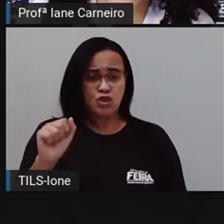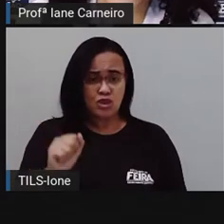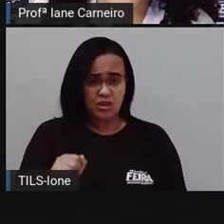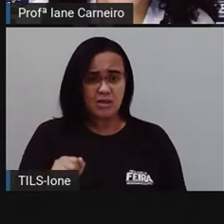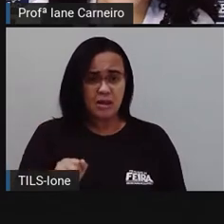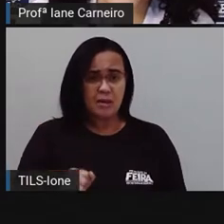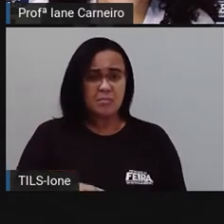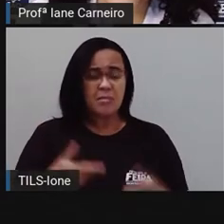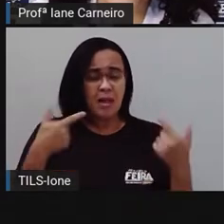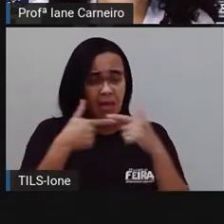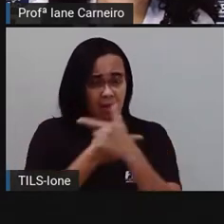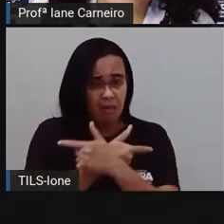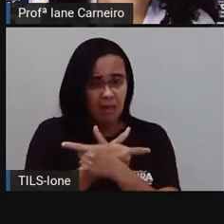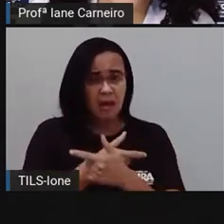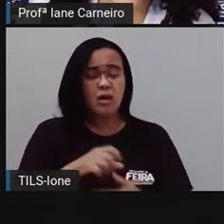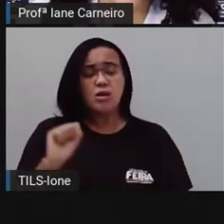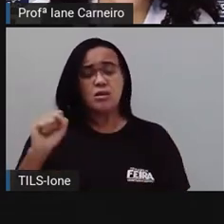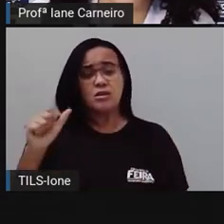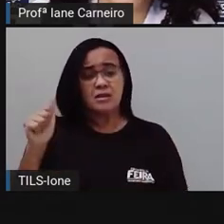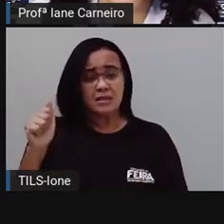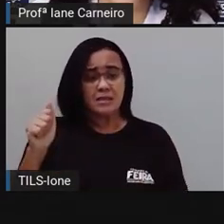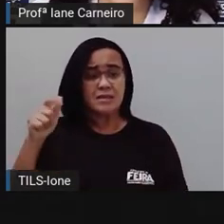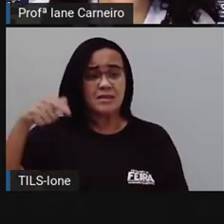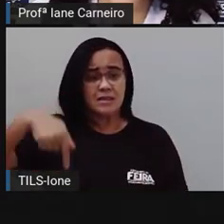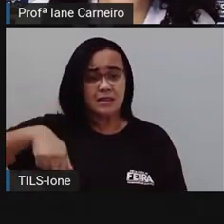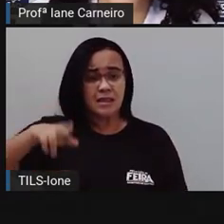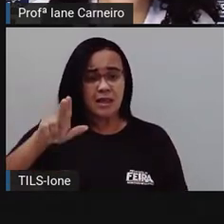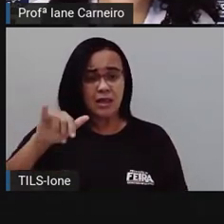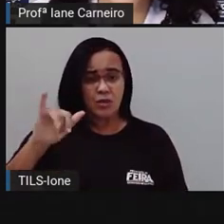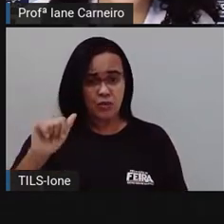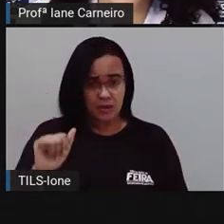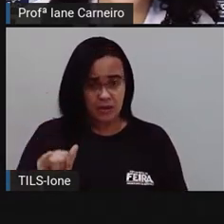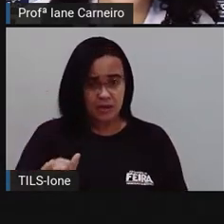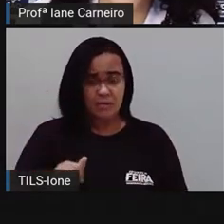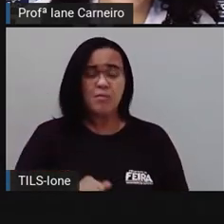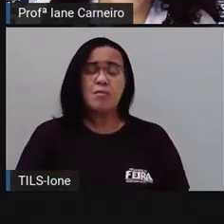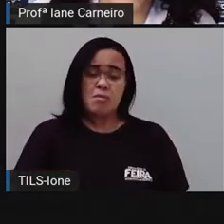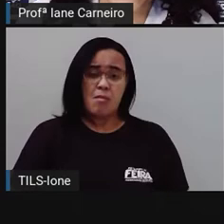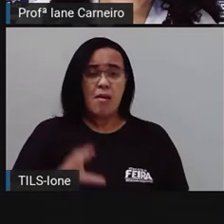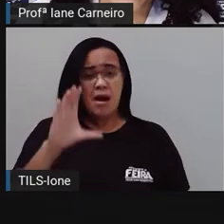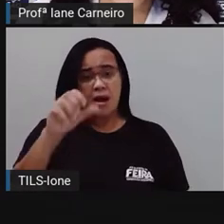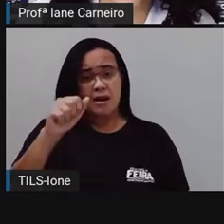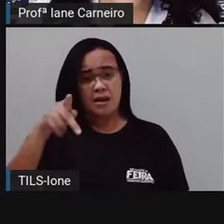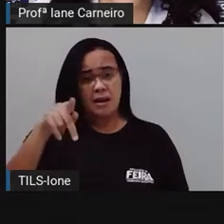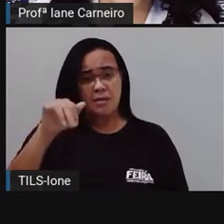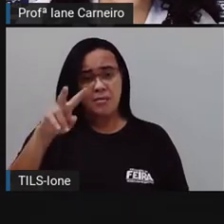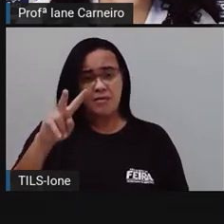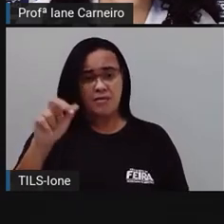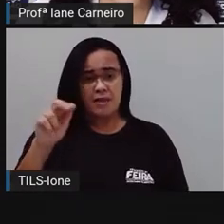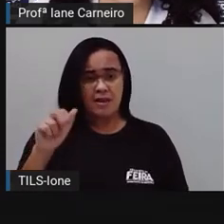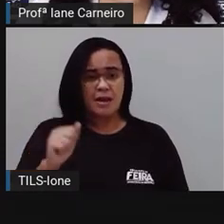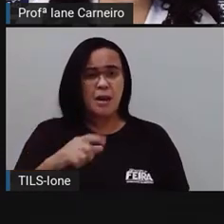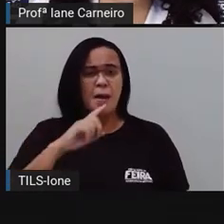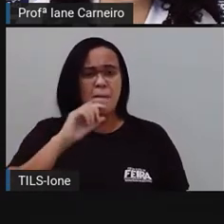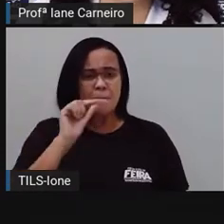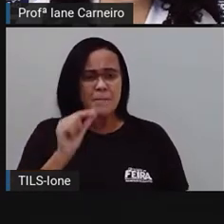assobia. A capivara, pia. A ema,